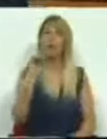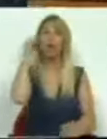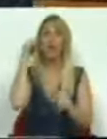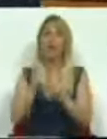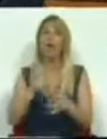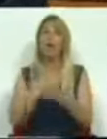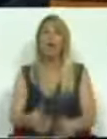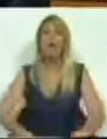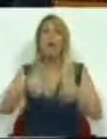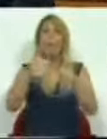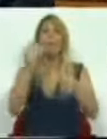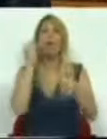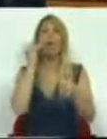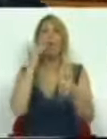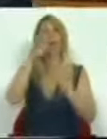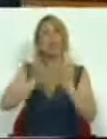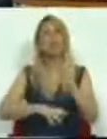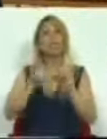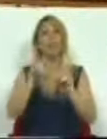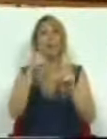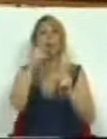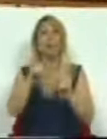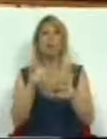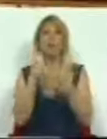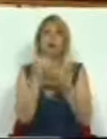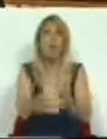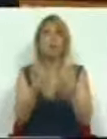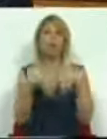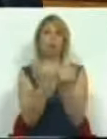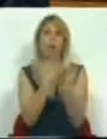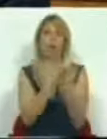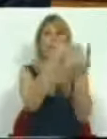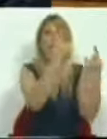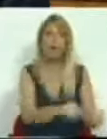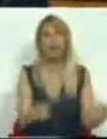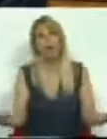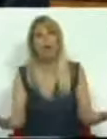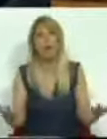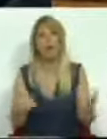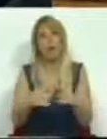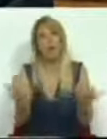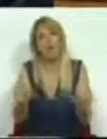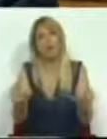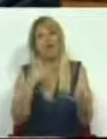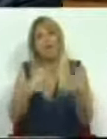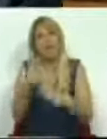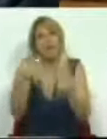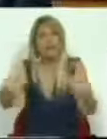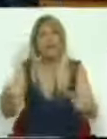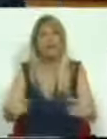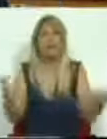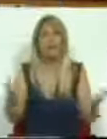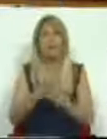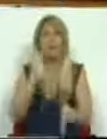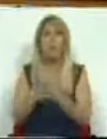melhorado o regime das Bolsas de Ação Social Escolar e, portanto, de facto, não era um paraíso e não era uma realidade isenta de críticas, mas também estávamos longe de, nos